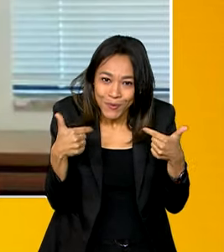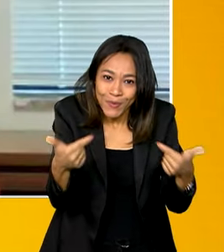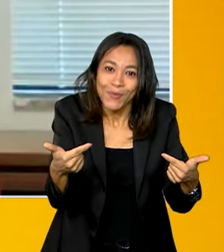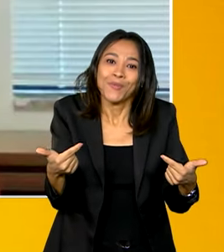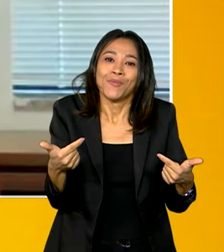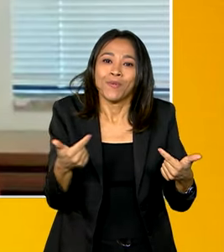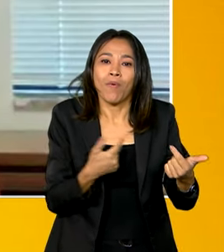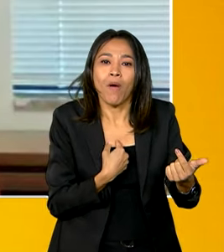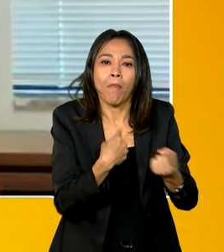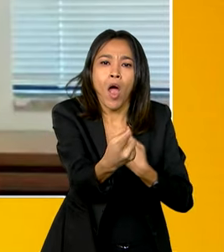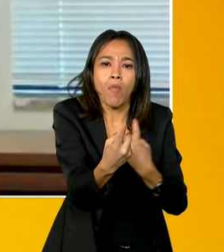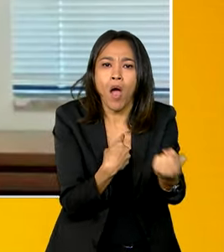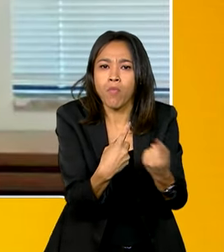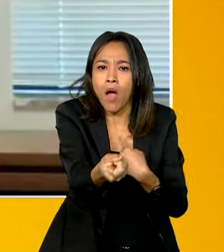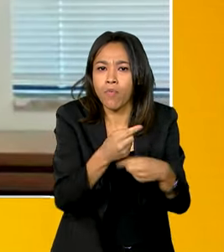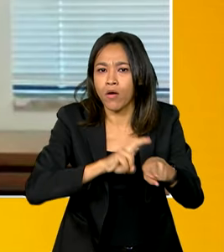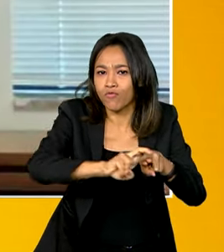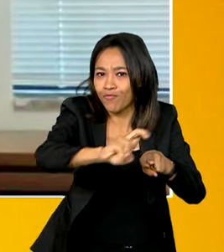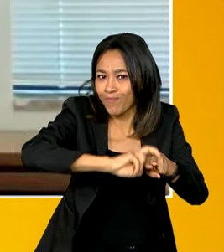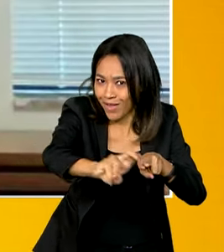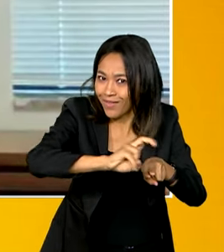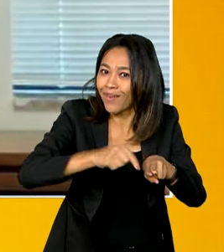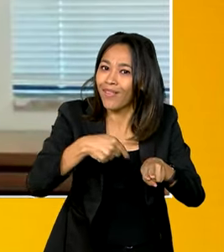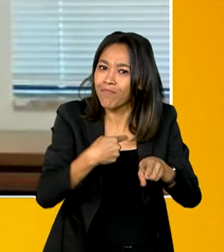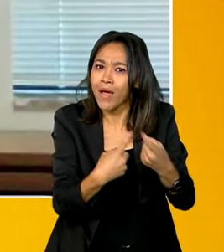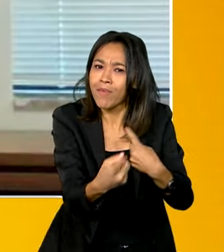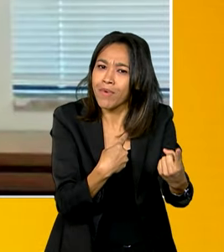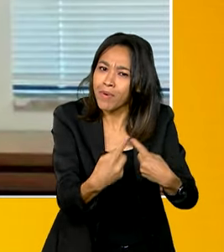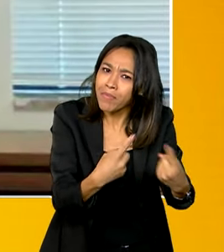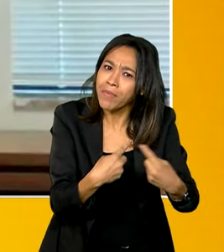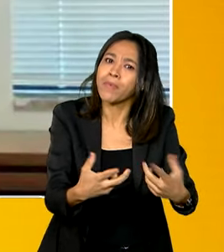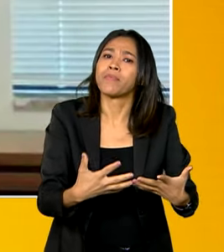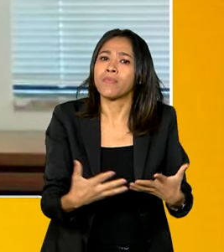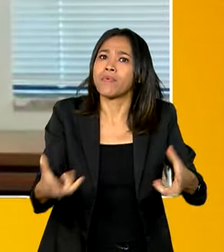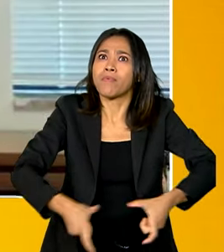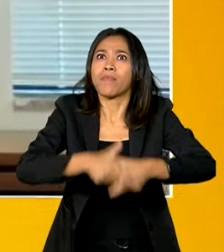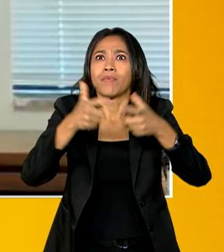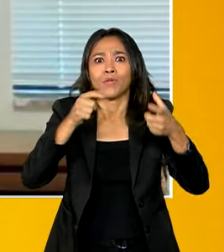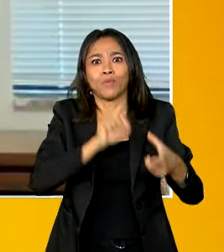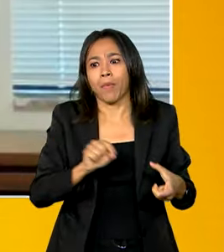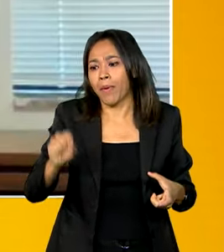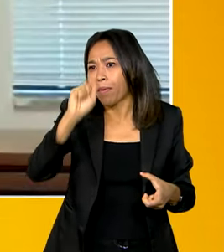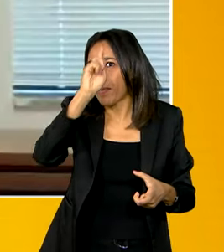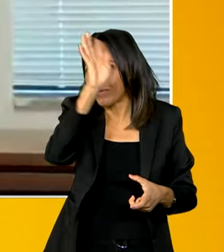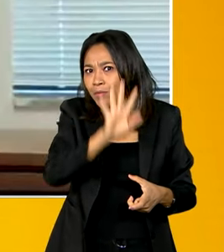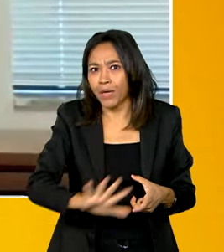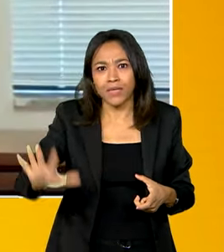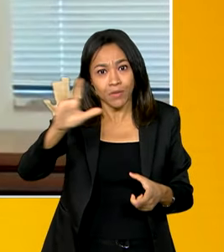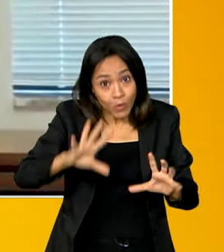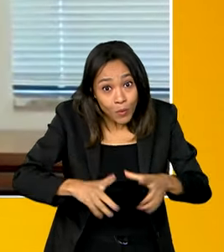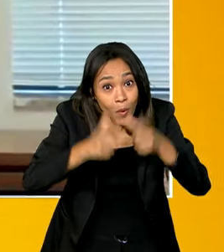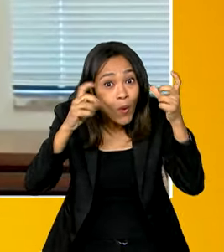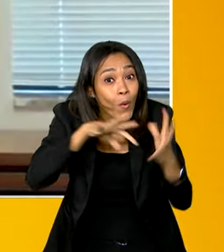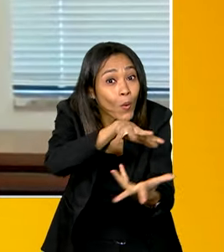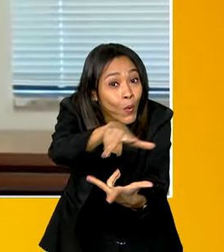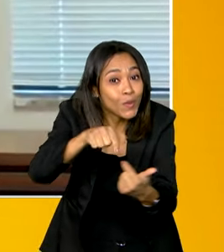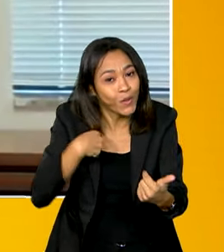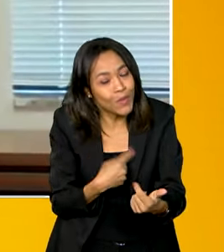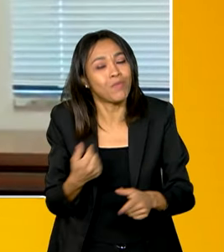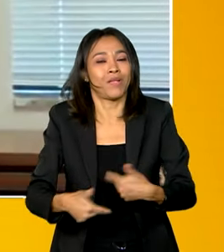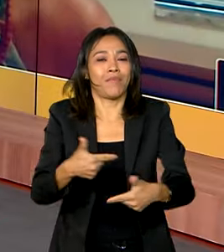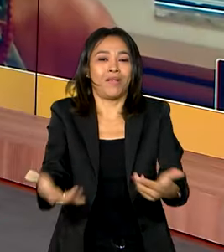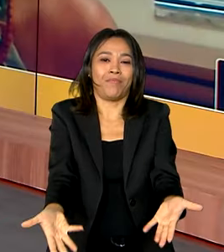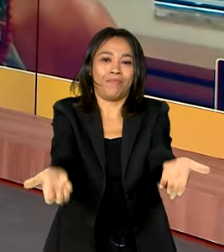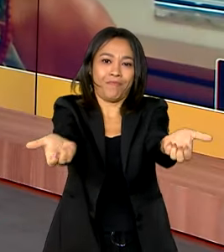país de forma, assim, mais sincera e mais ampla do mundo. posso dizer aqui, a gente está aqui trabalhando para isso.